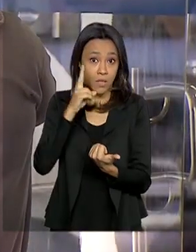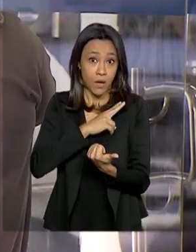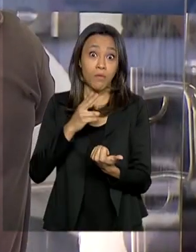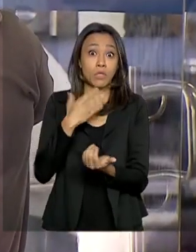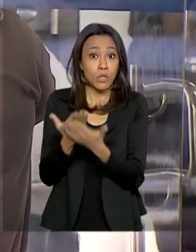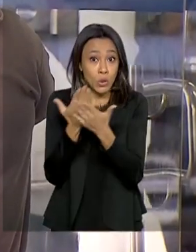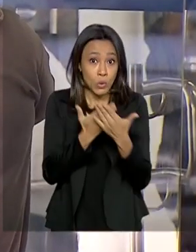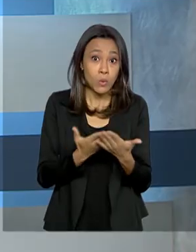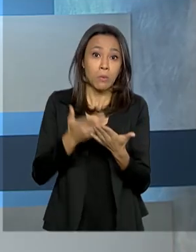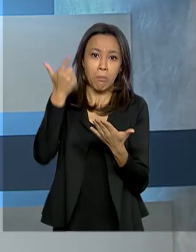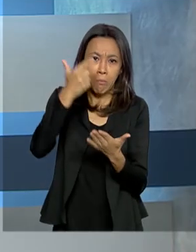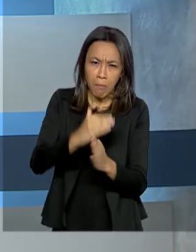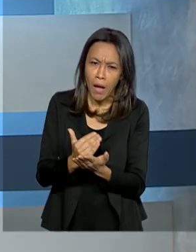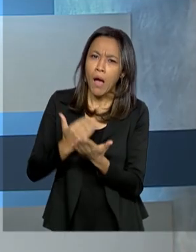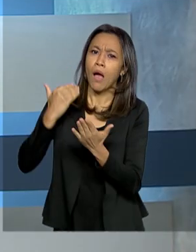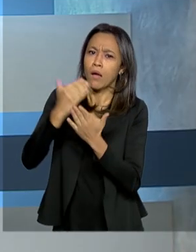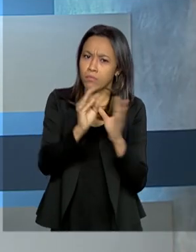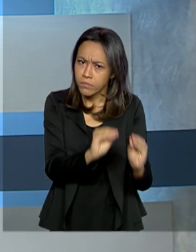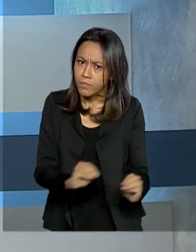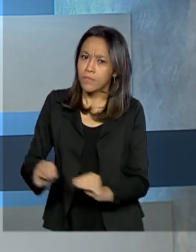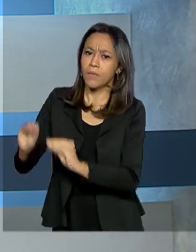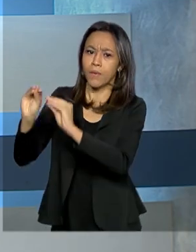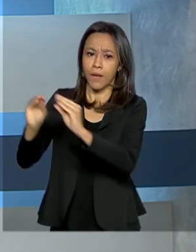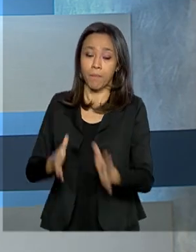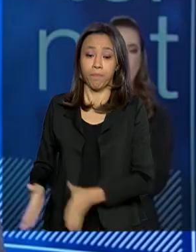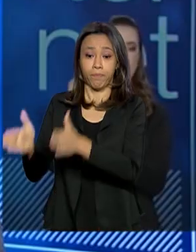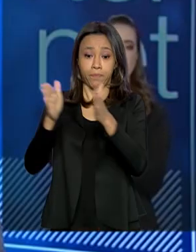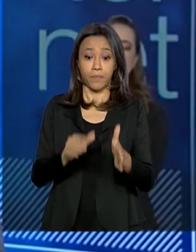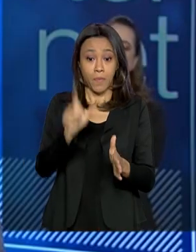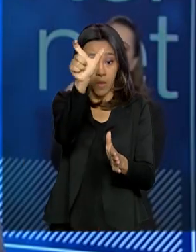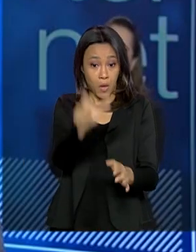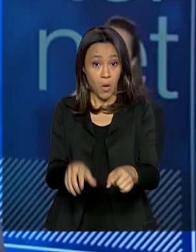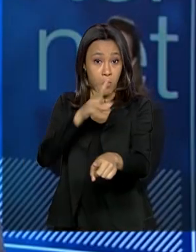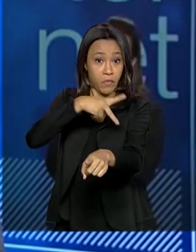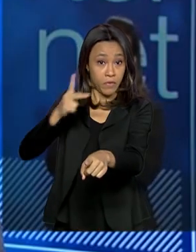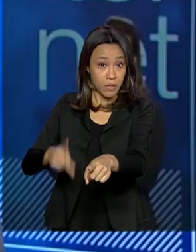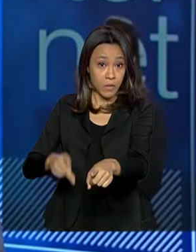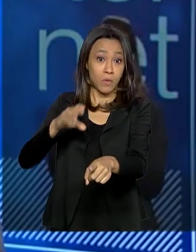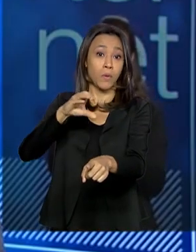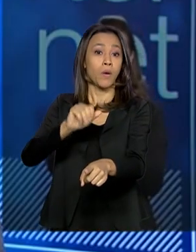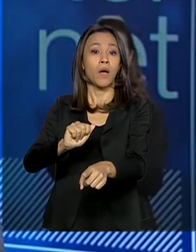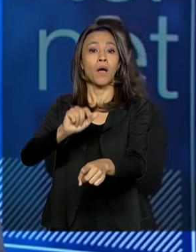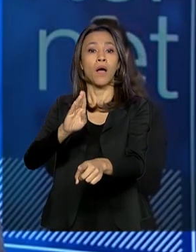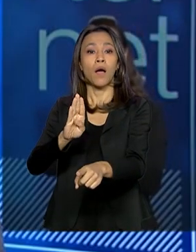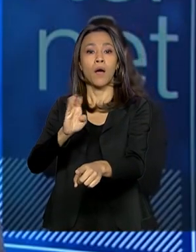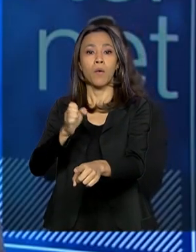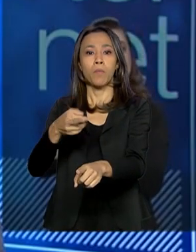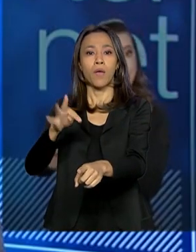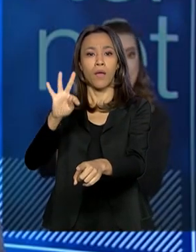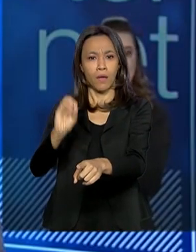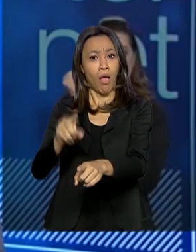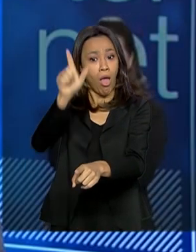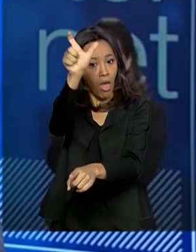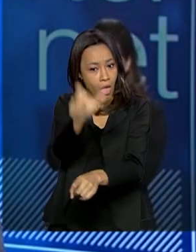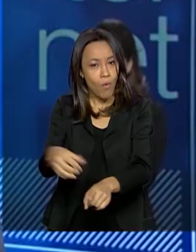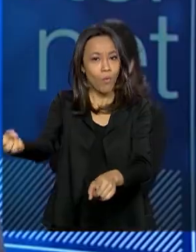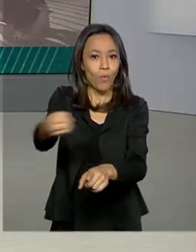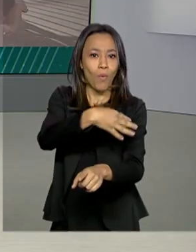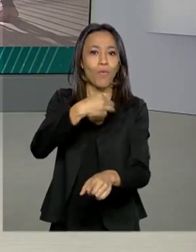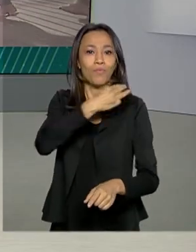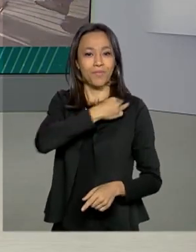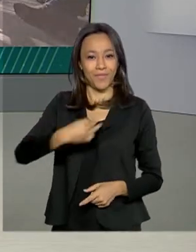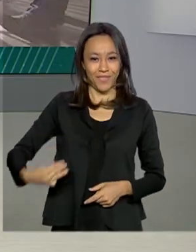prorrogação do benefício. E mais, professor Carlos Alberto Decotelli da Silva é o novo ministro da Educação.